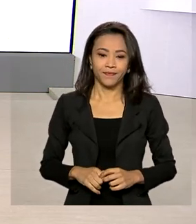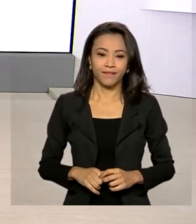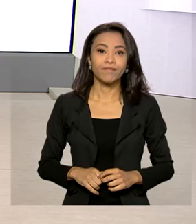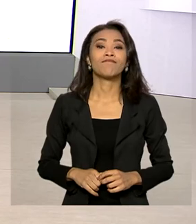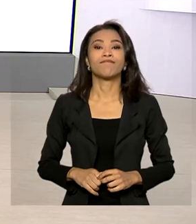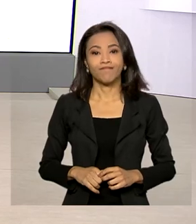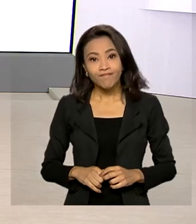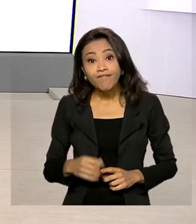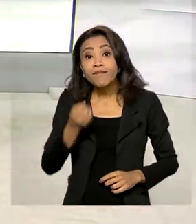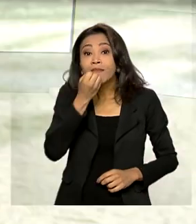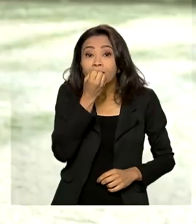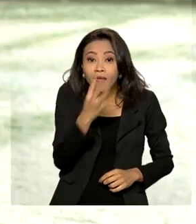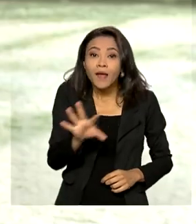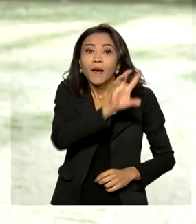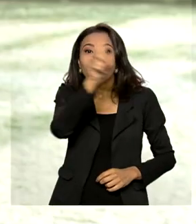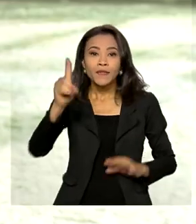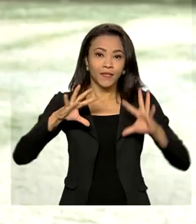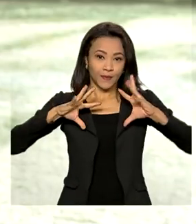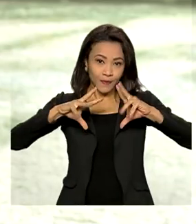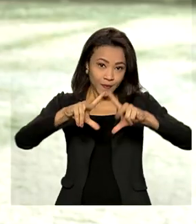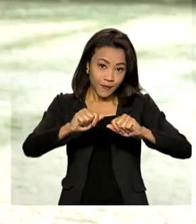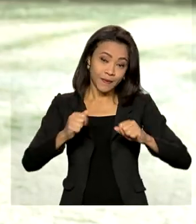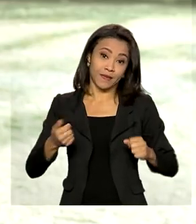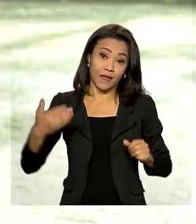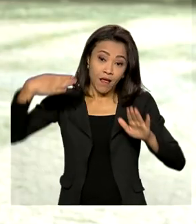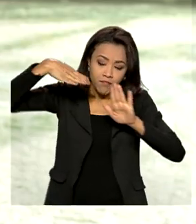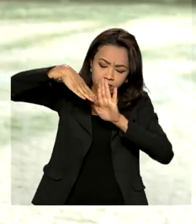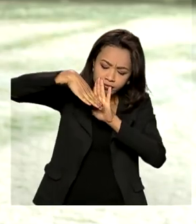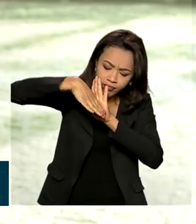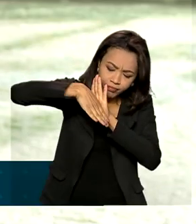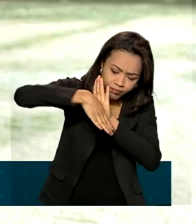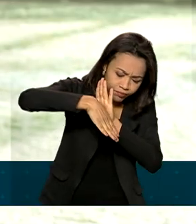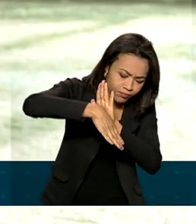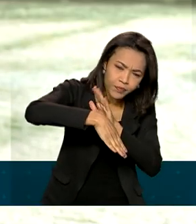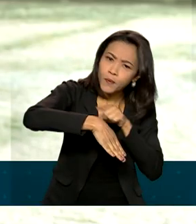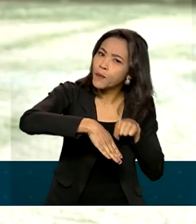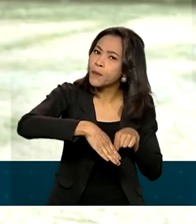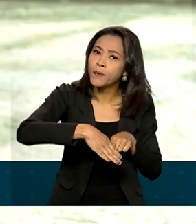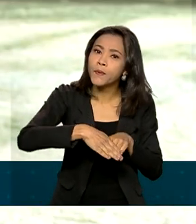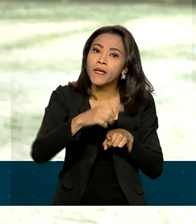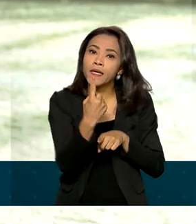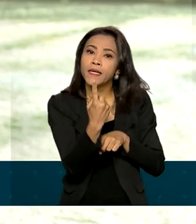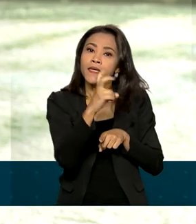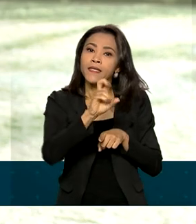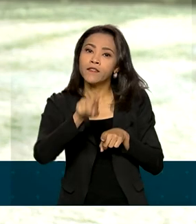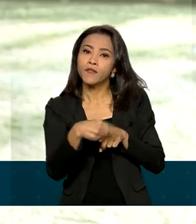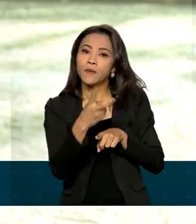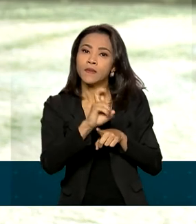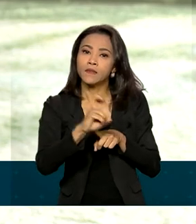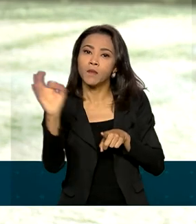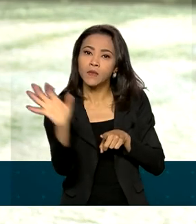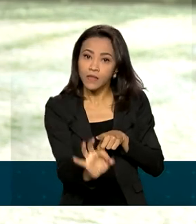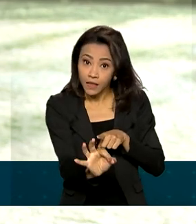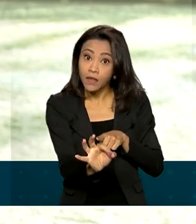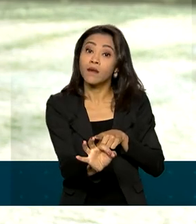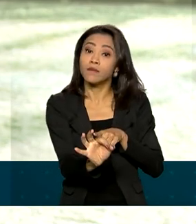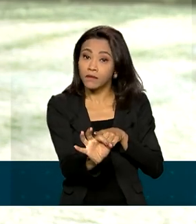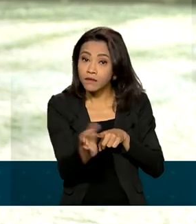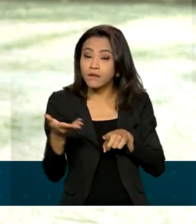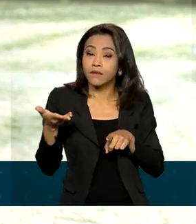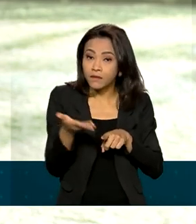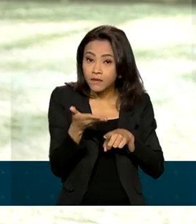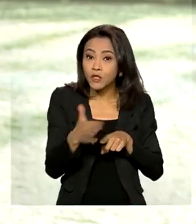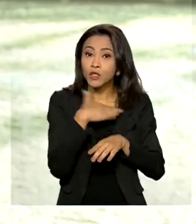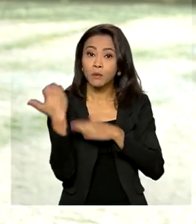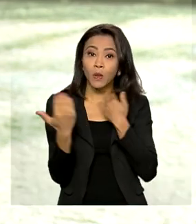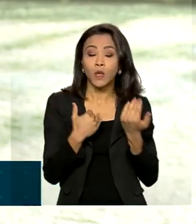Bom dia, Mara. Bom dia a todos. Essa queda, essa redução é de 15,5% na média móvel de